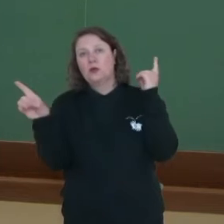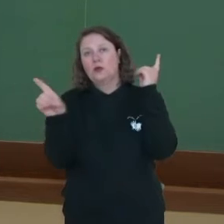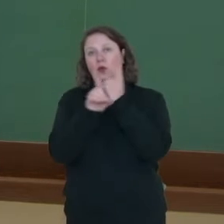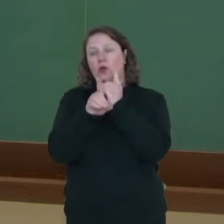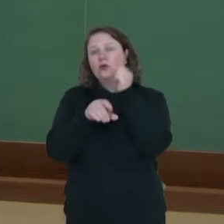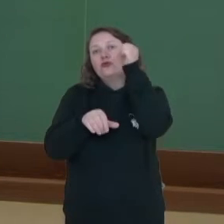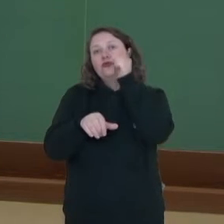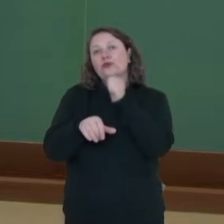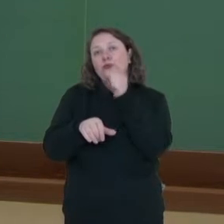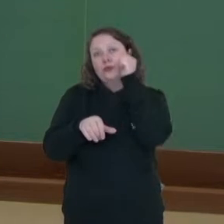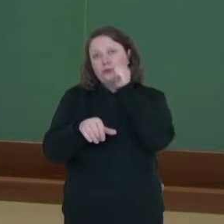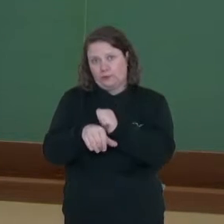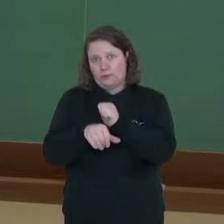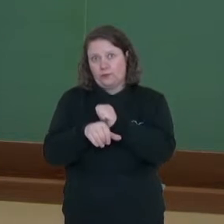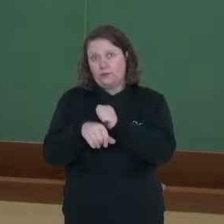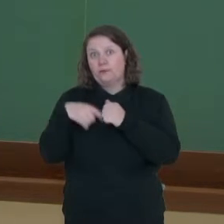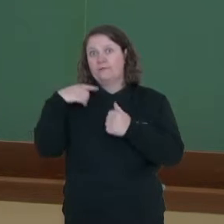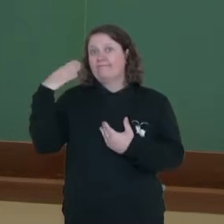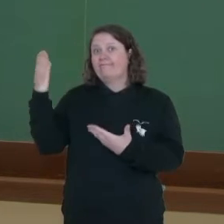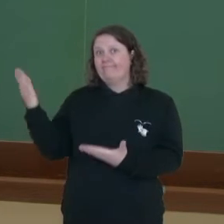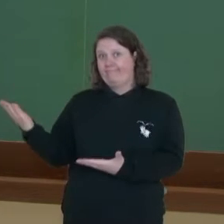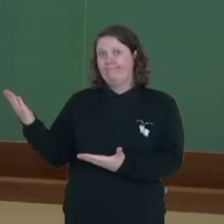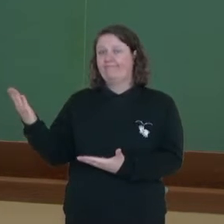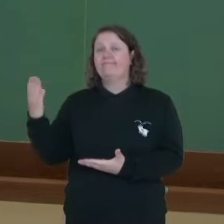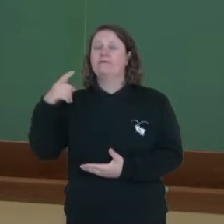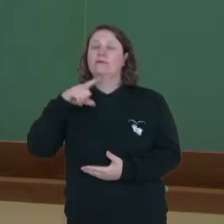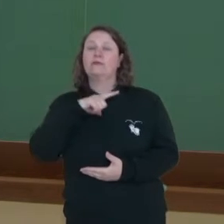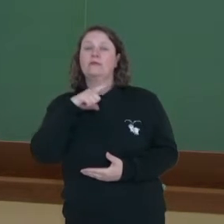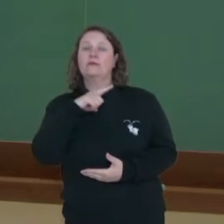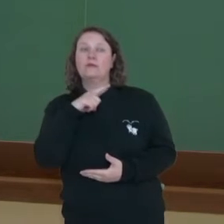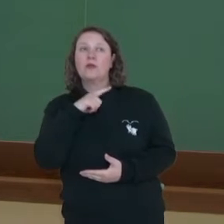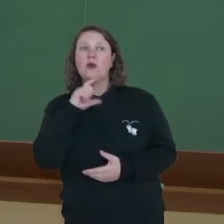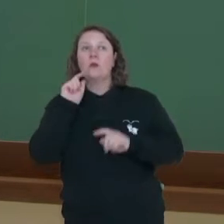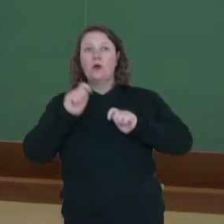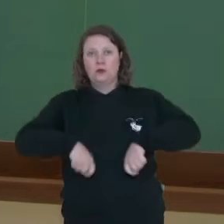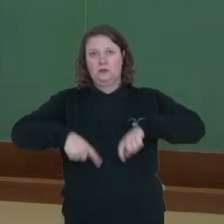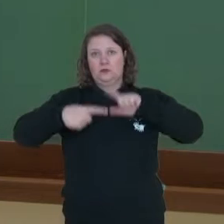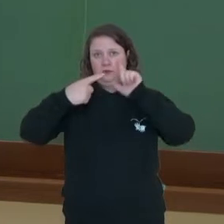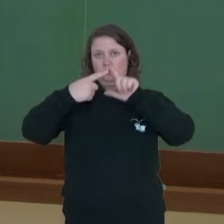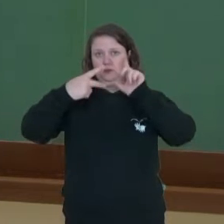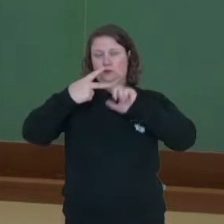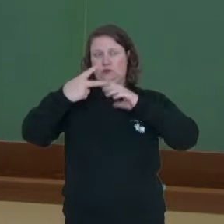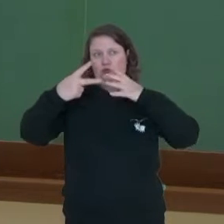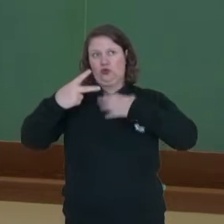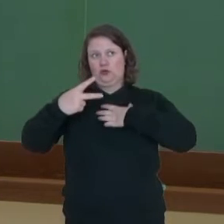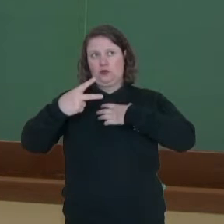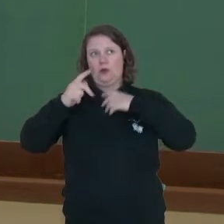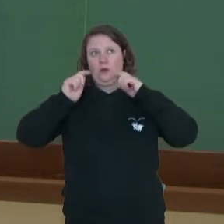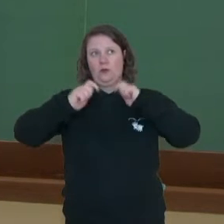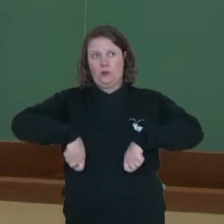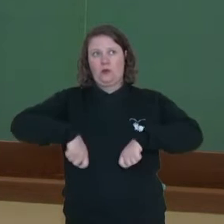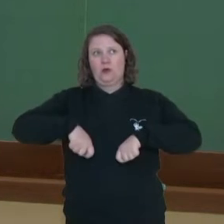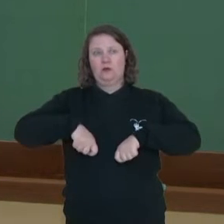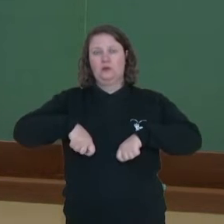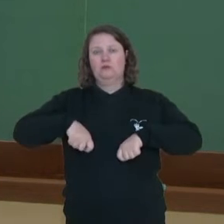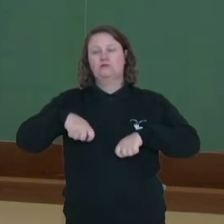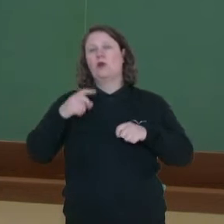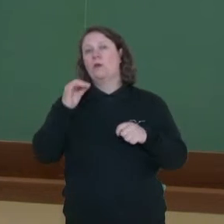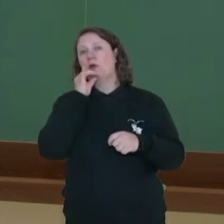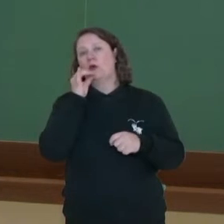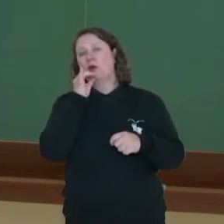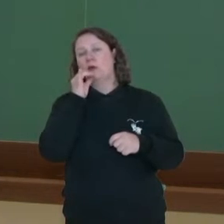o feminino. A partir desse momento, ocorre uma fecundação. Ela pode ser de duas formas. Ela pode ser uma fecundação cruzada